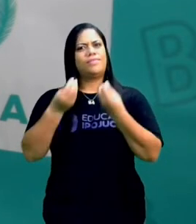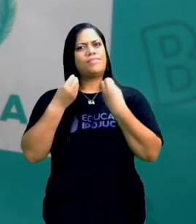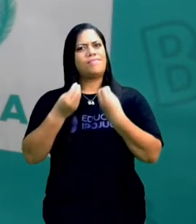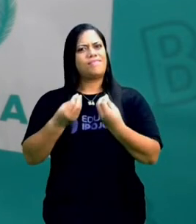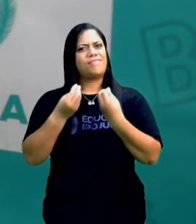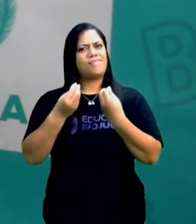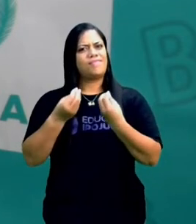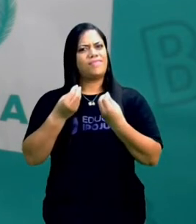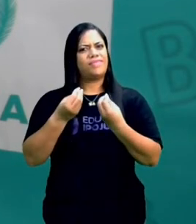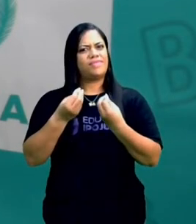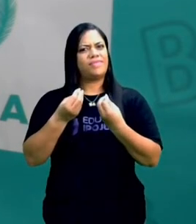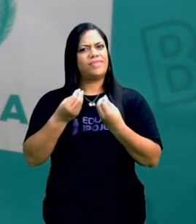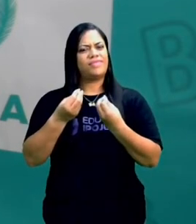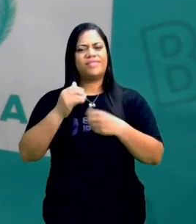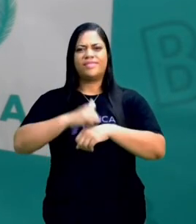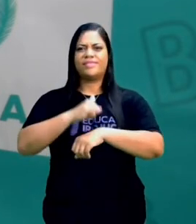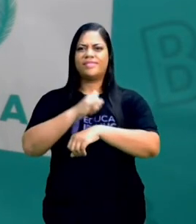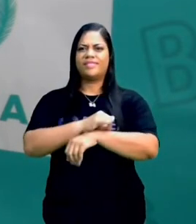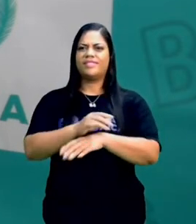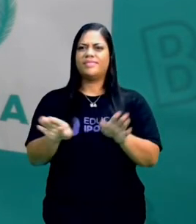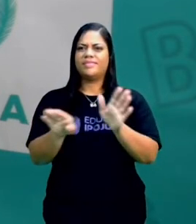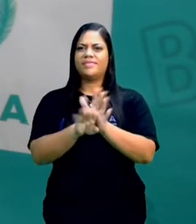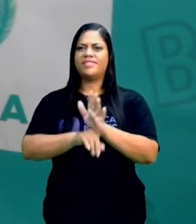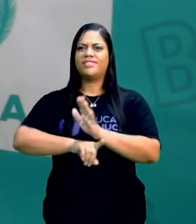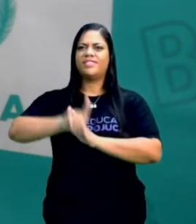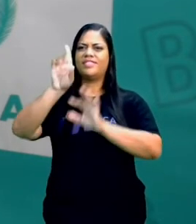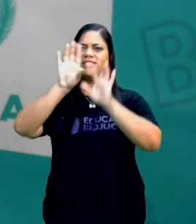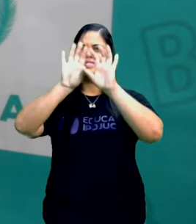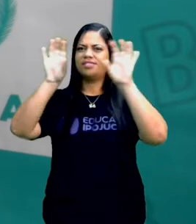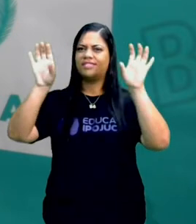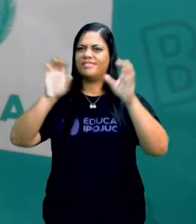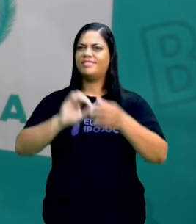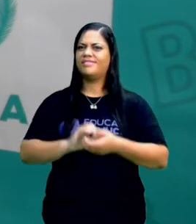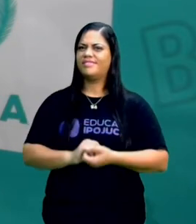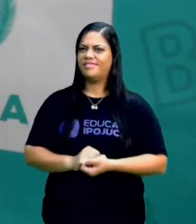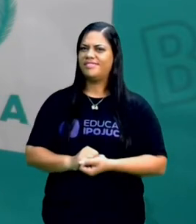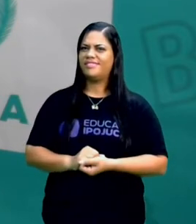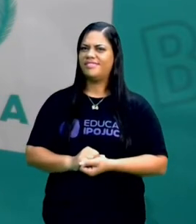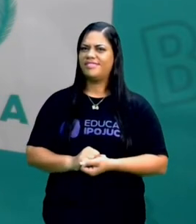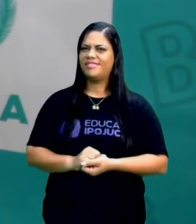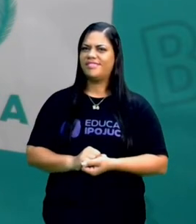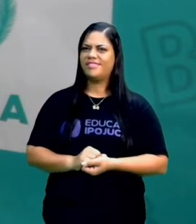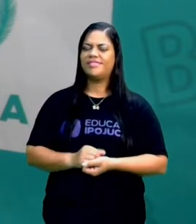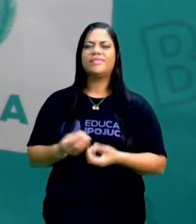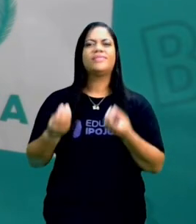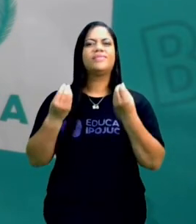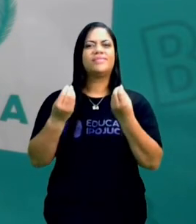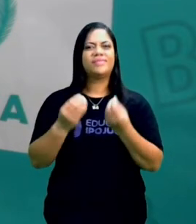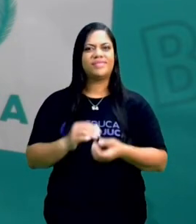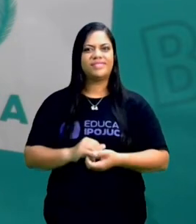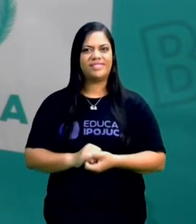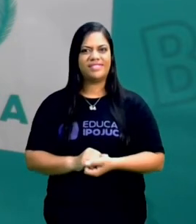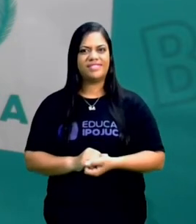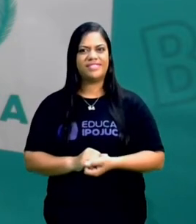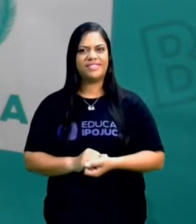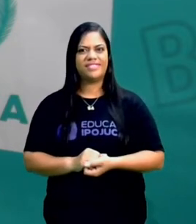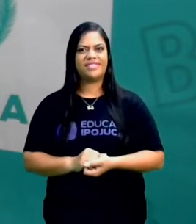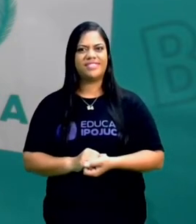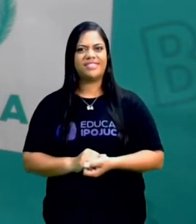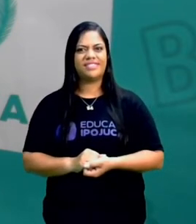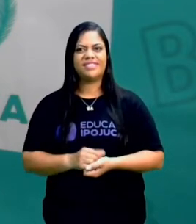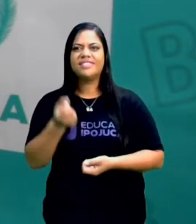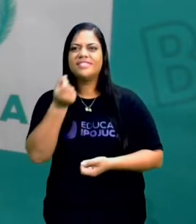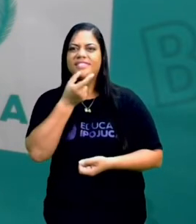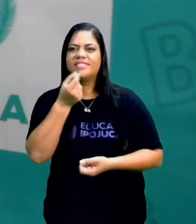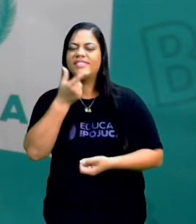será que o sapo vai chegar lá? Será que ele não vai ir quando os animais chegarem da festa? Ele vai estar sem motivo de